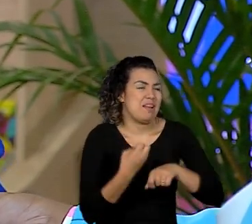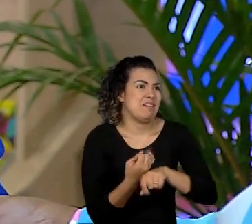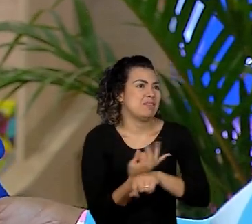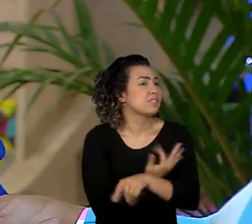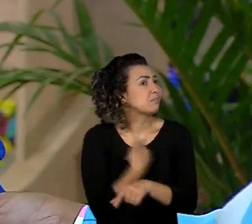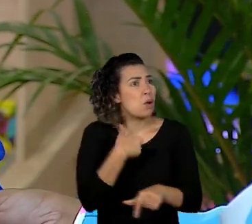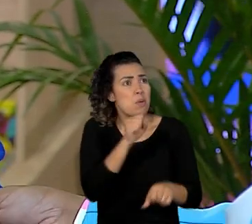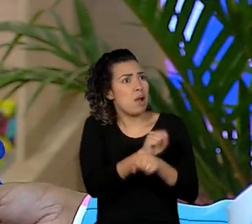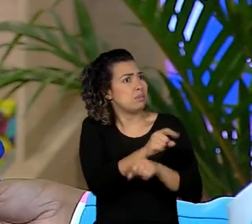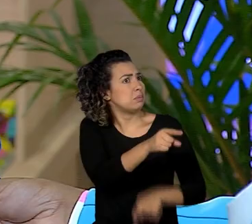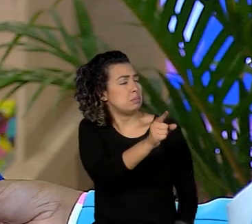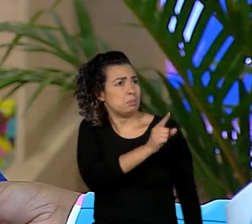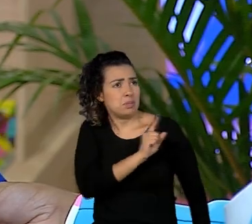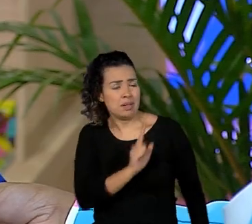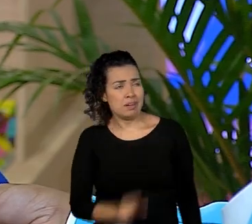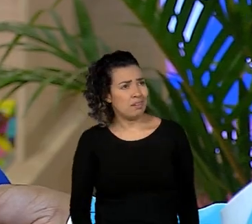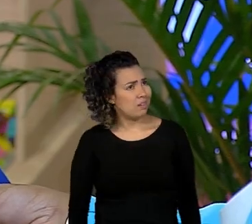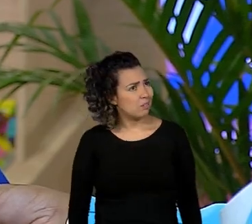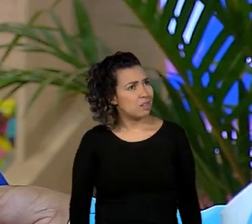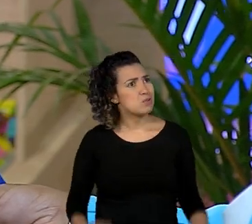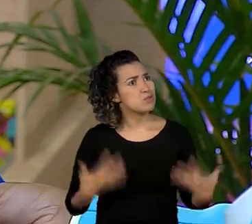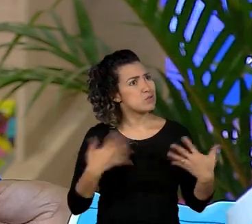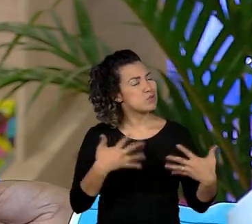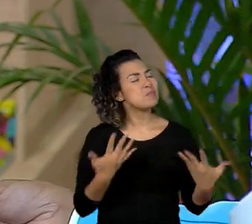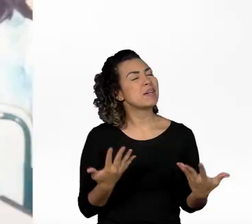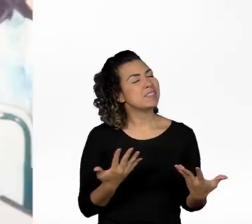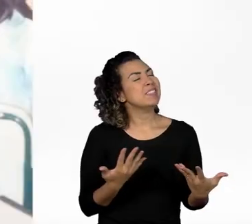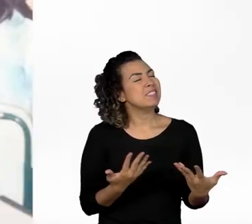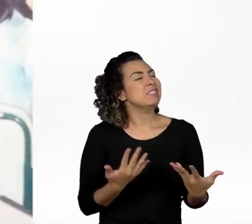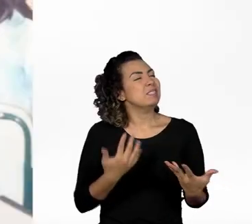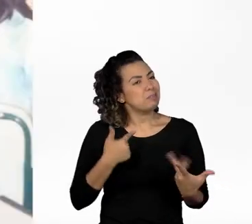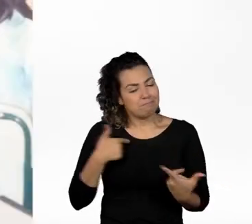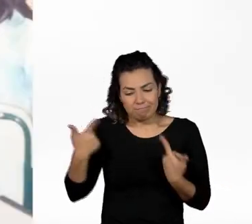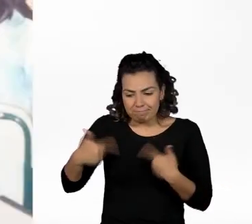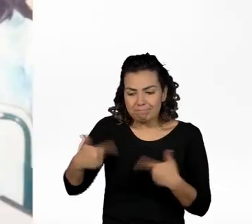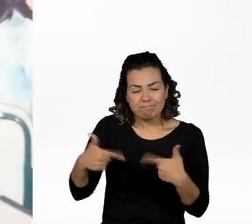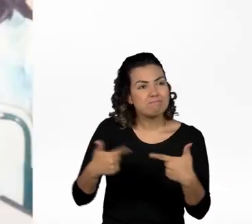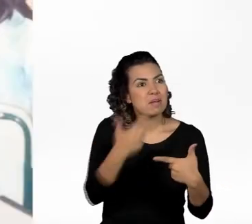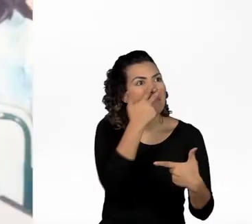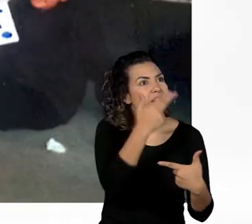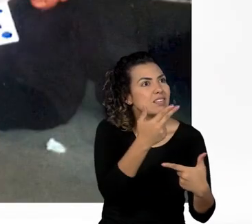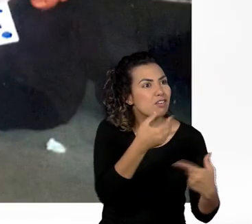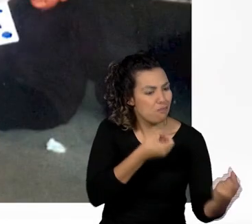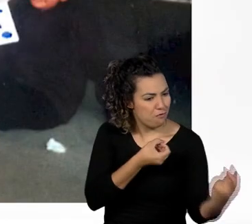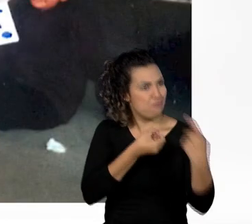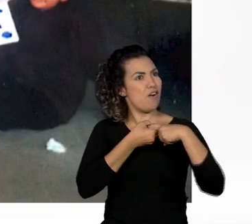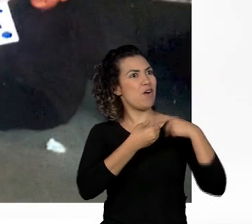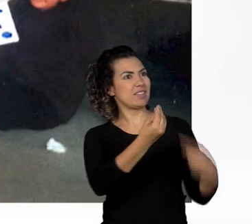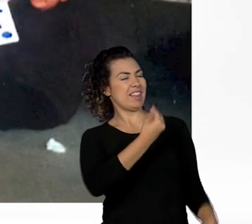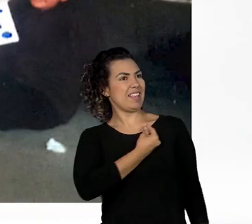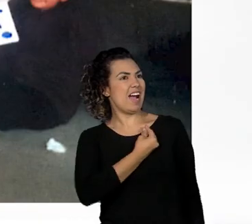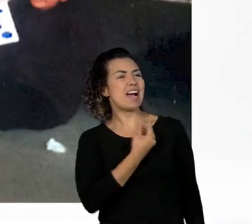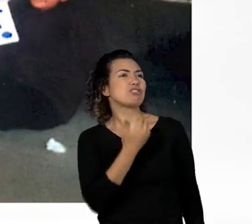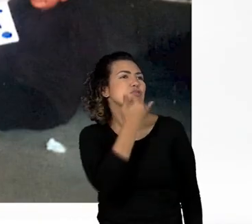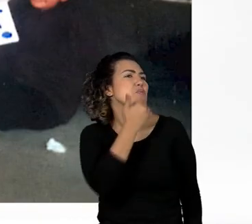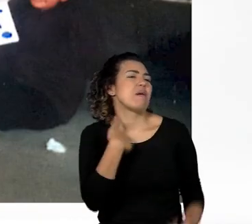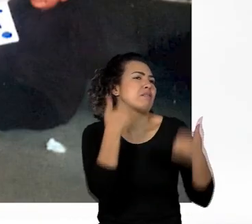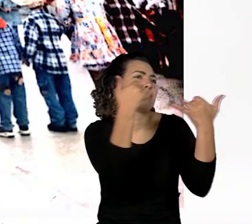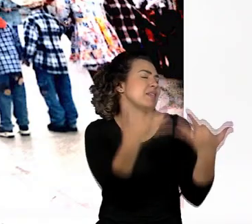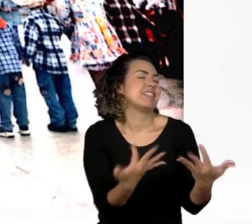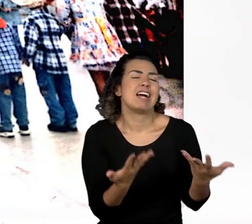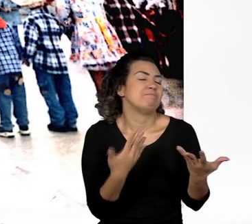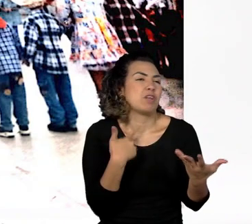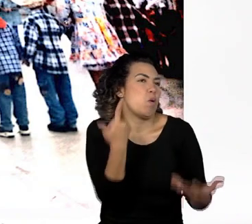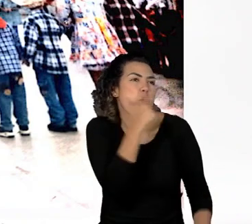esperava, mas é um fruto, é um... As palavras estão faltando, mas eu tenho muito